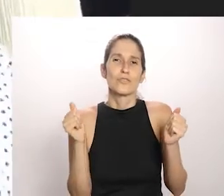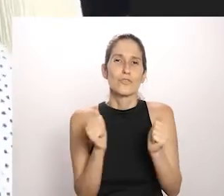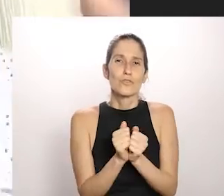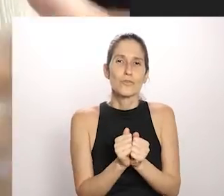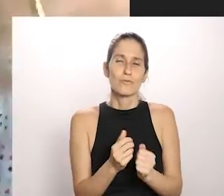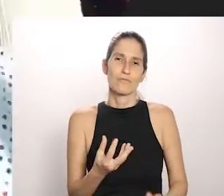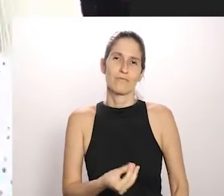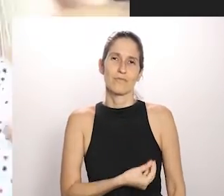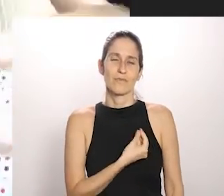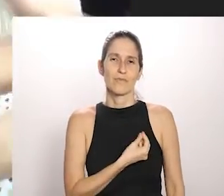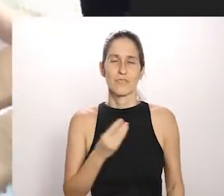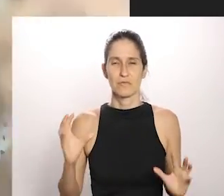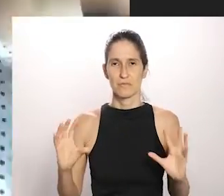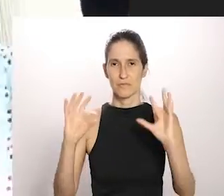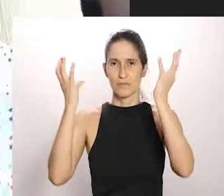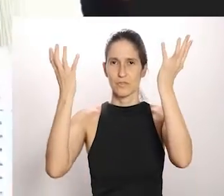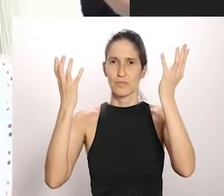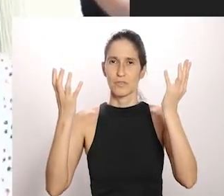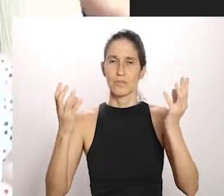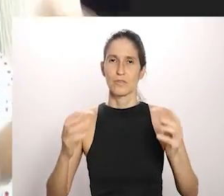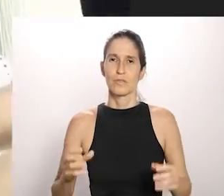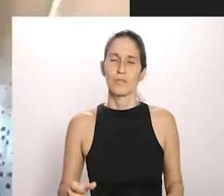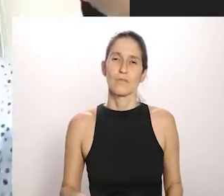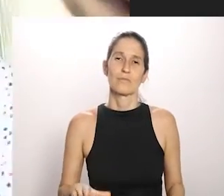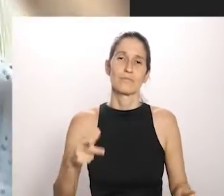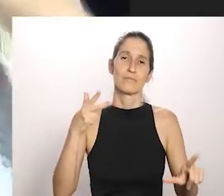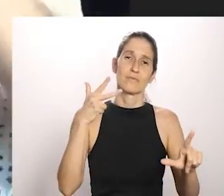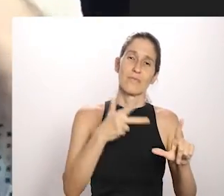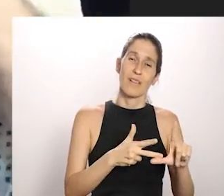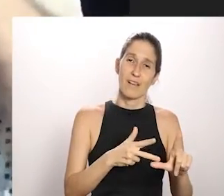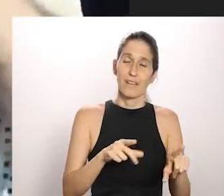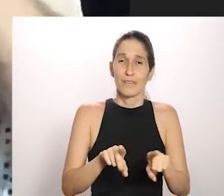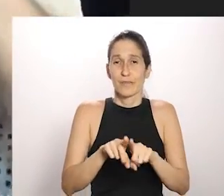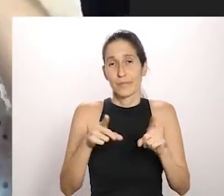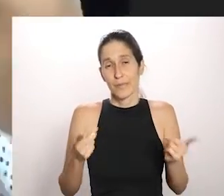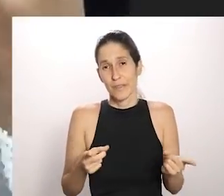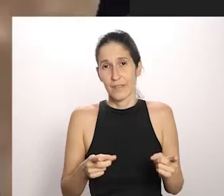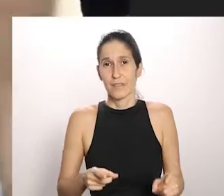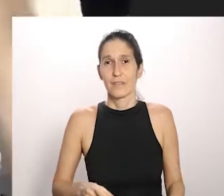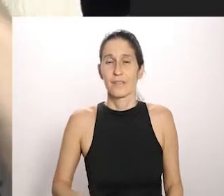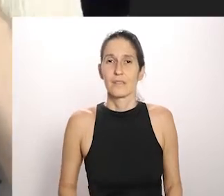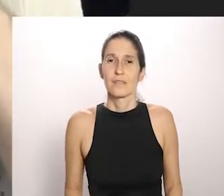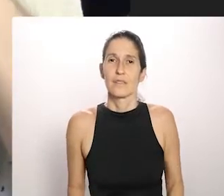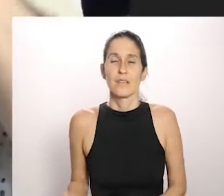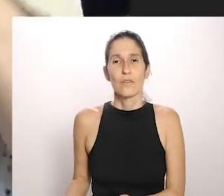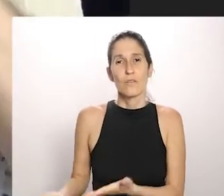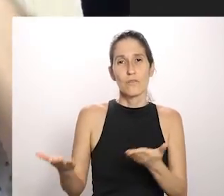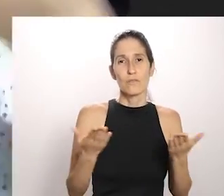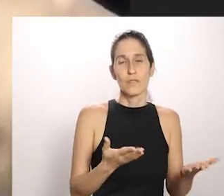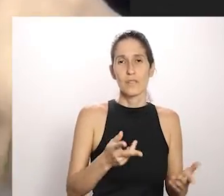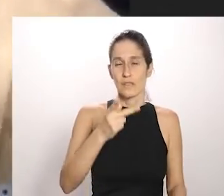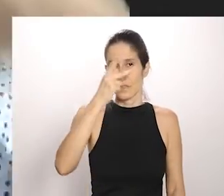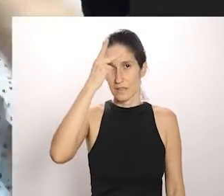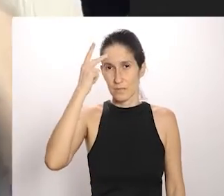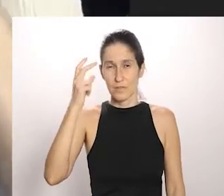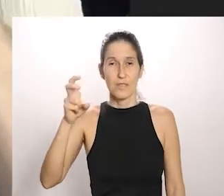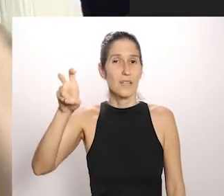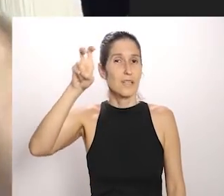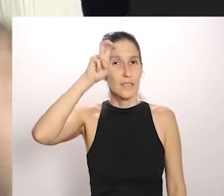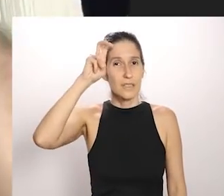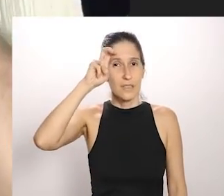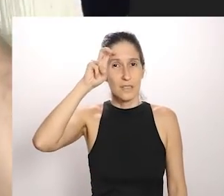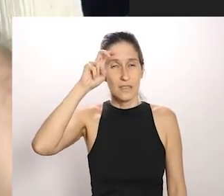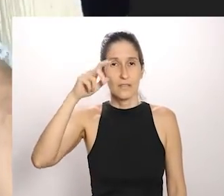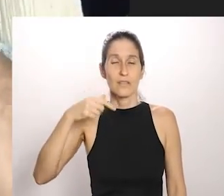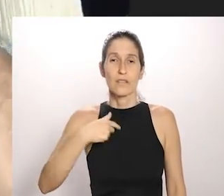fazendo esse show ao vivo, que vai, em vez de live, mais, quero convidar a galera também que na quinta-feira, vou estar